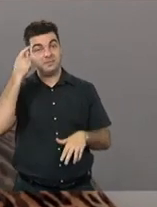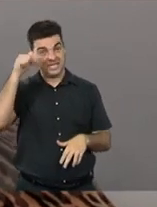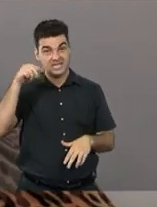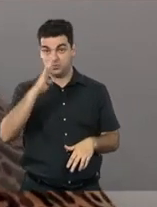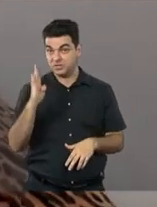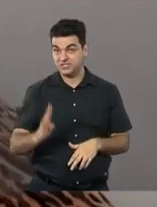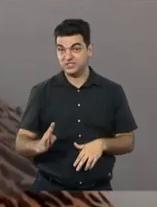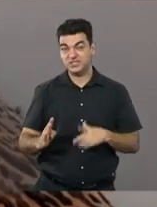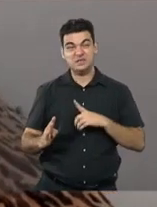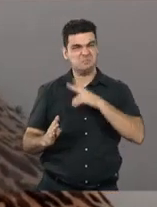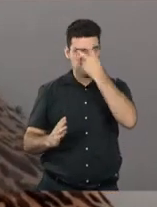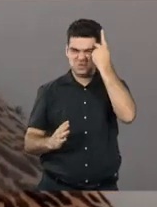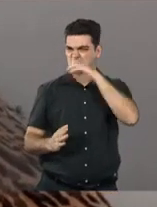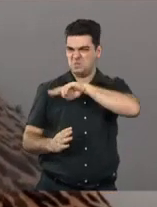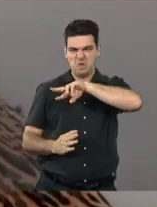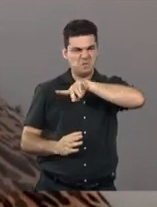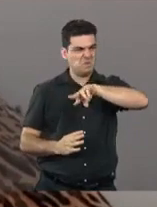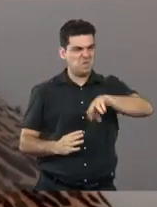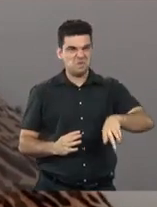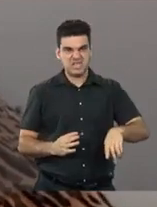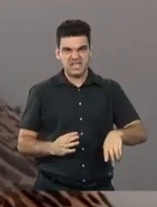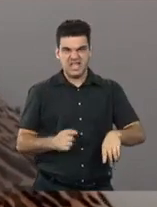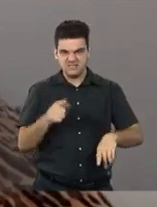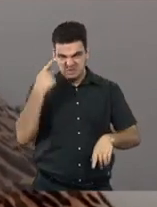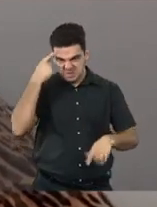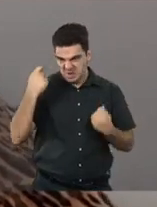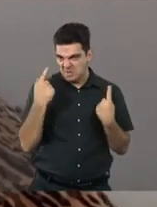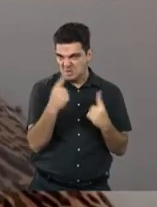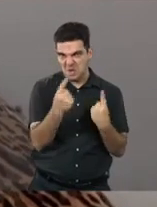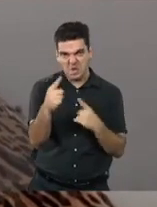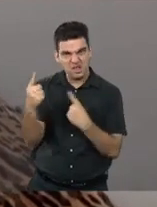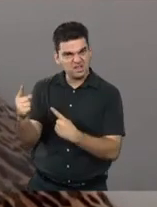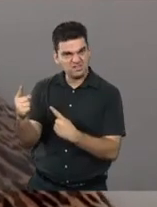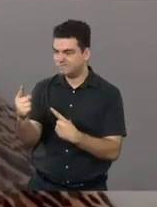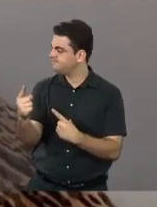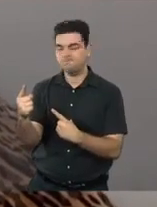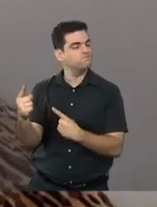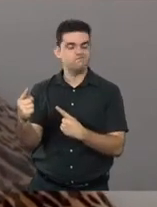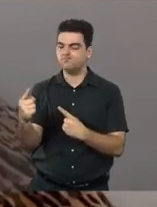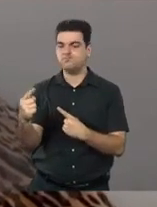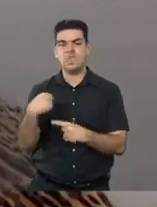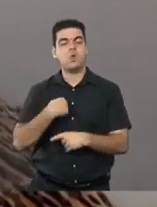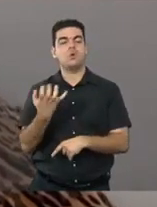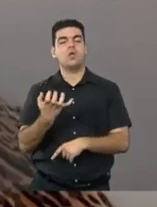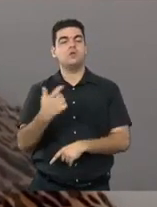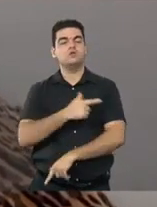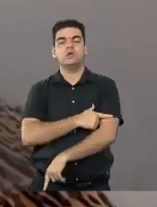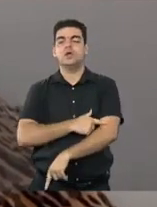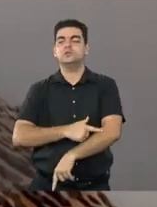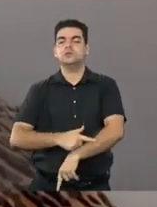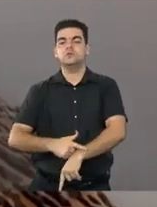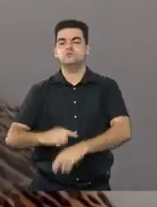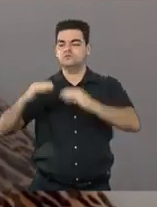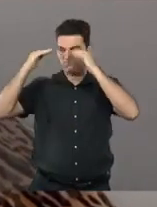tão diverso, o mínimo que a gente tem que ter é respeito a essa diversidade. Que muitas vezes a gente não vê isso.